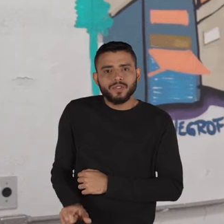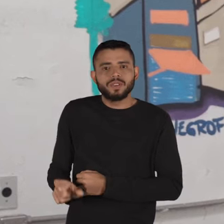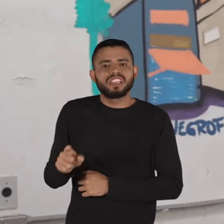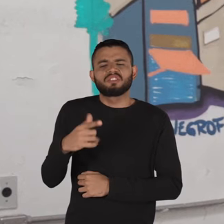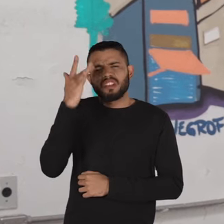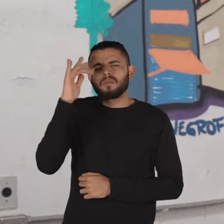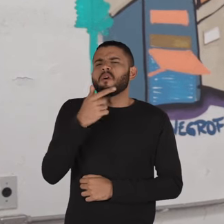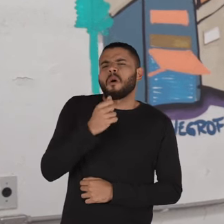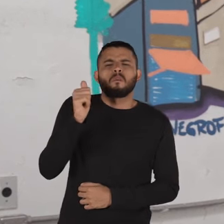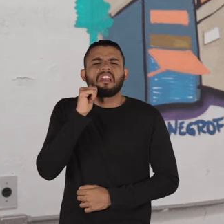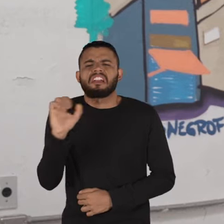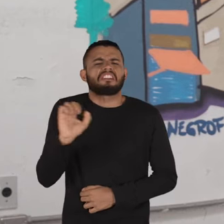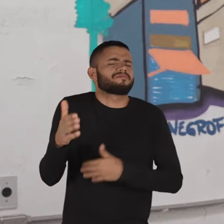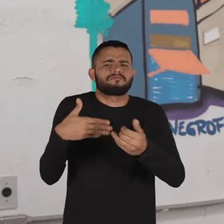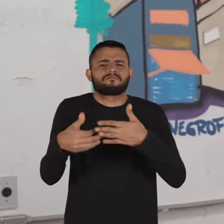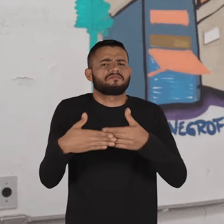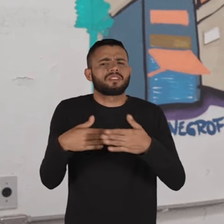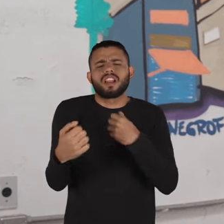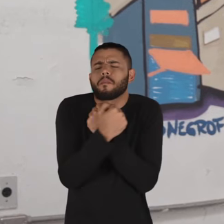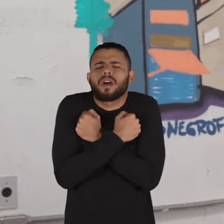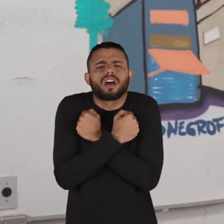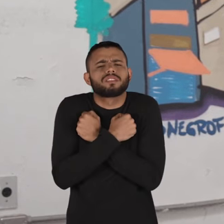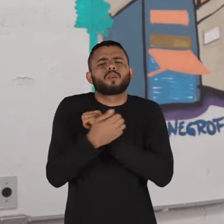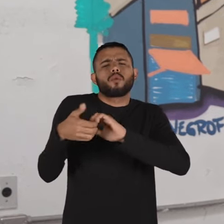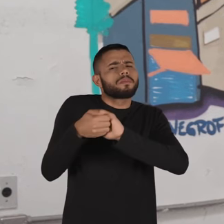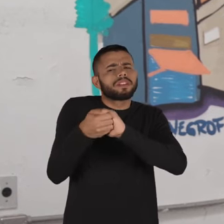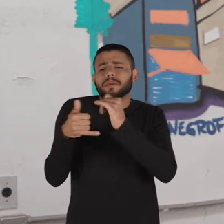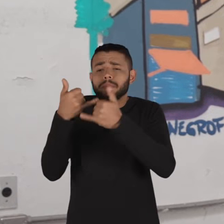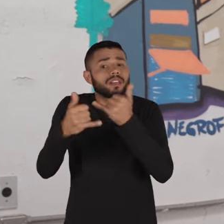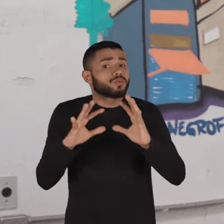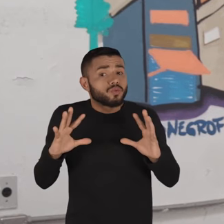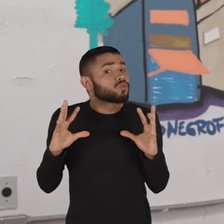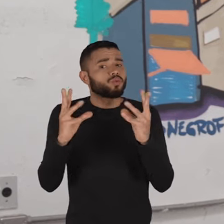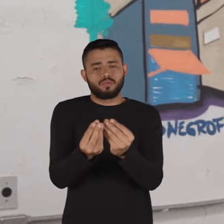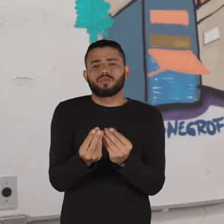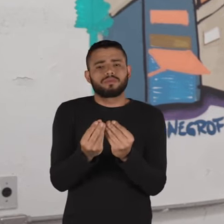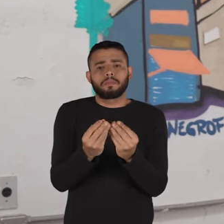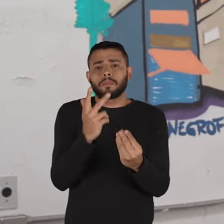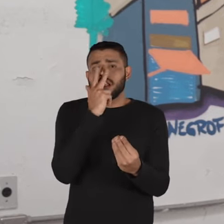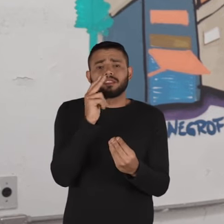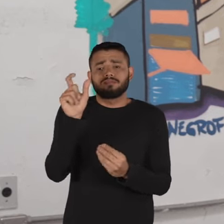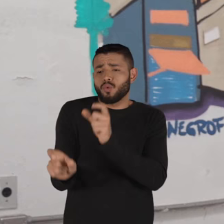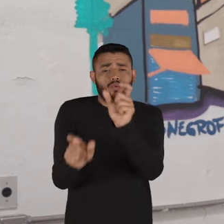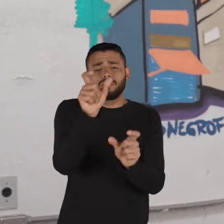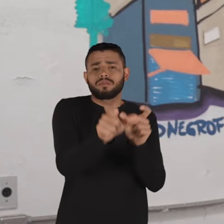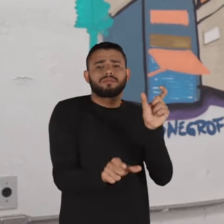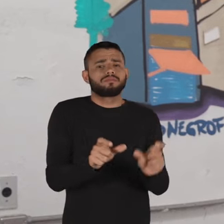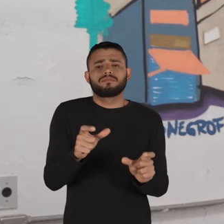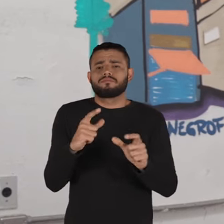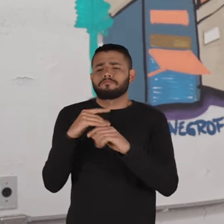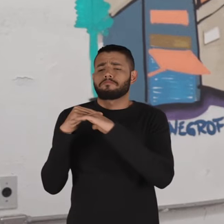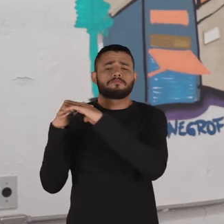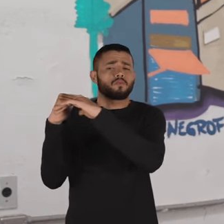assim, ele não quer saber se é homem, se é mulher, se é gay, é travesse. Ele abraça, comprometa e brinca com todo mundo, como se todo mundo fosse